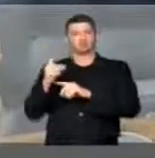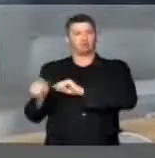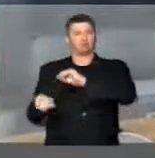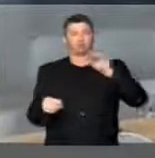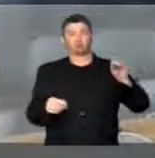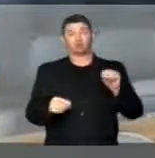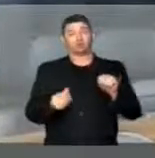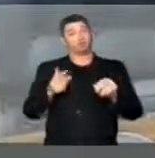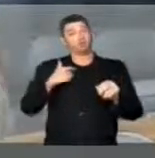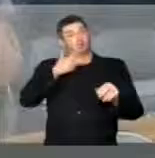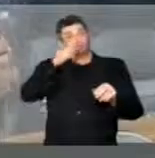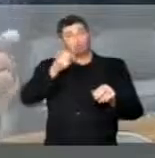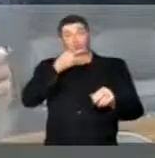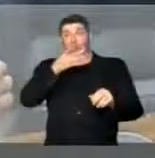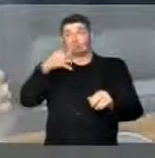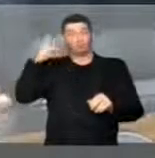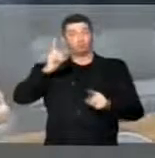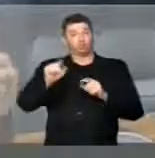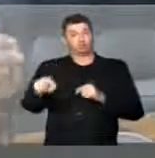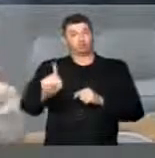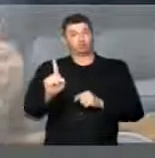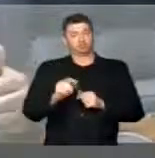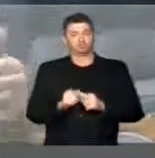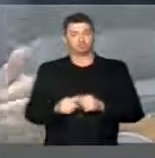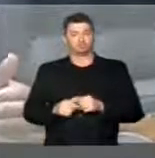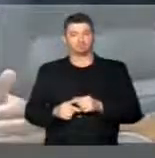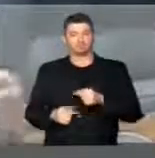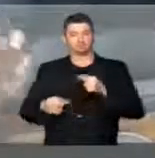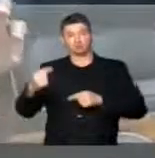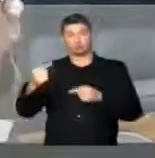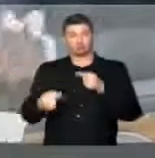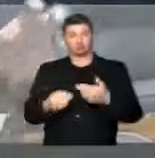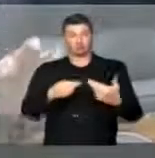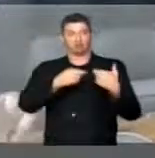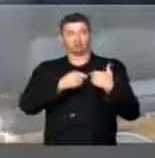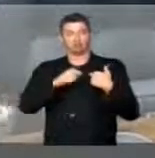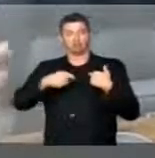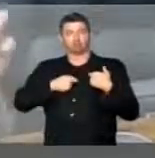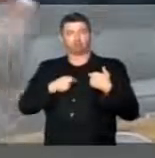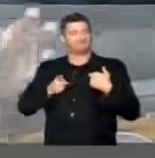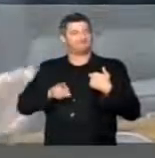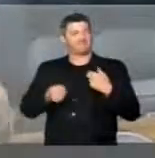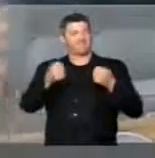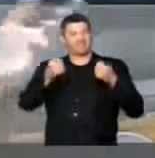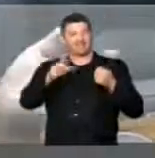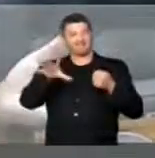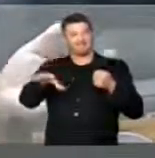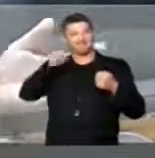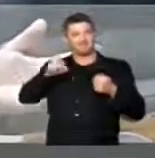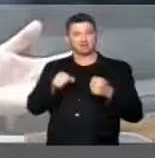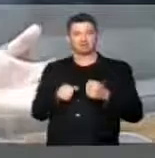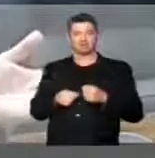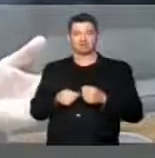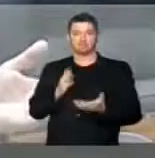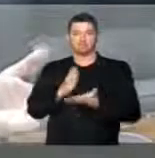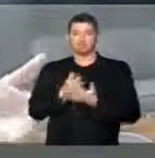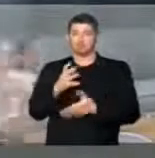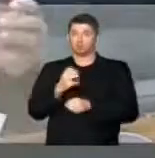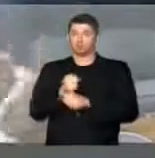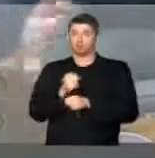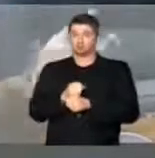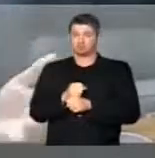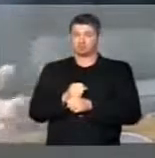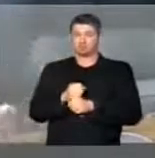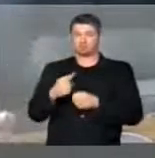não é o caminho da boa política. E política não é disputar mandatos para tentar abocanhar nacos do orçamento